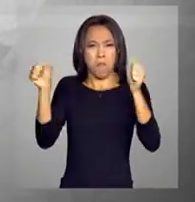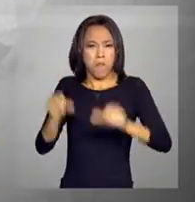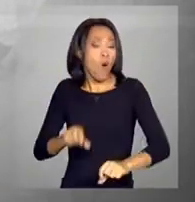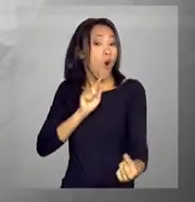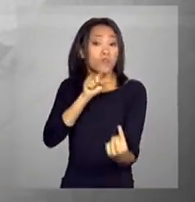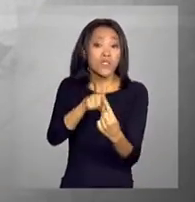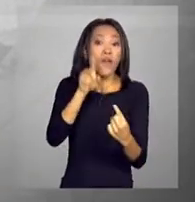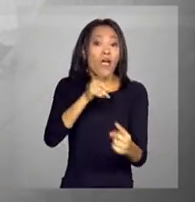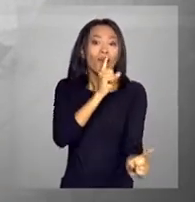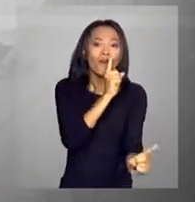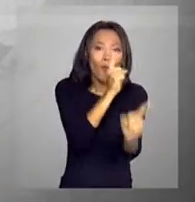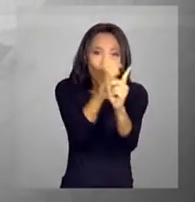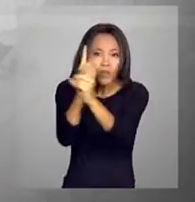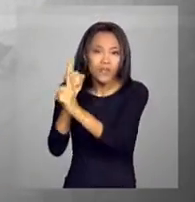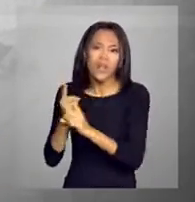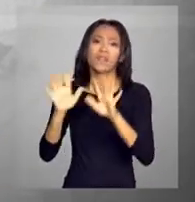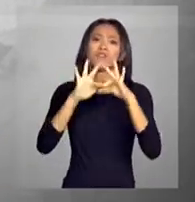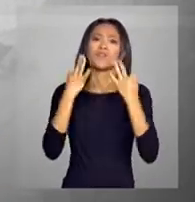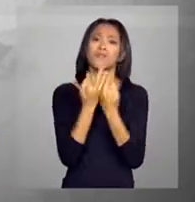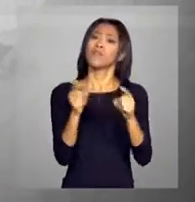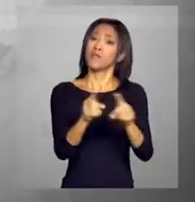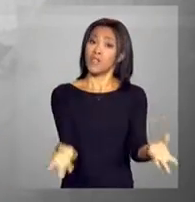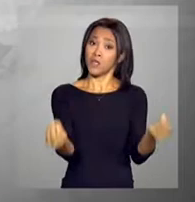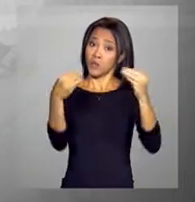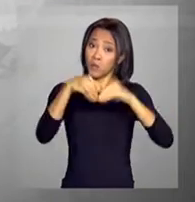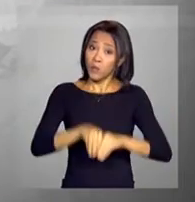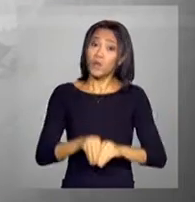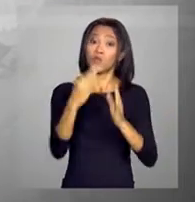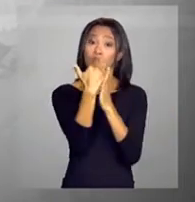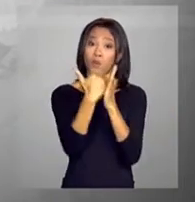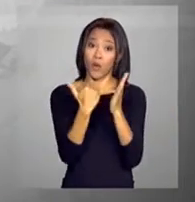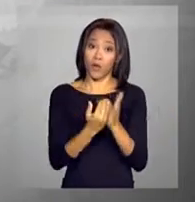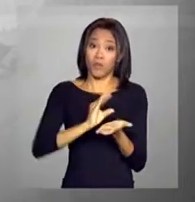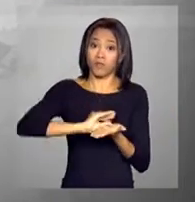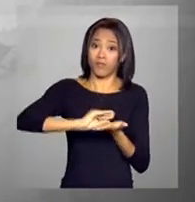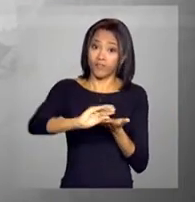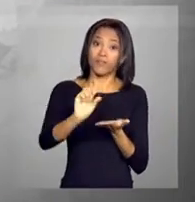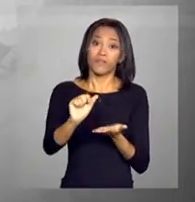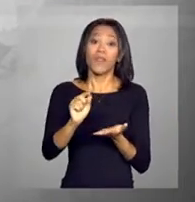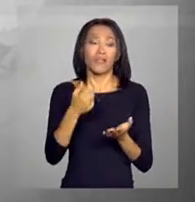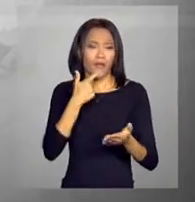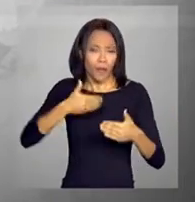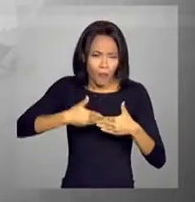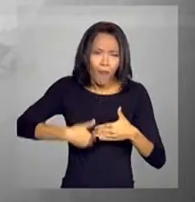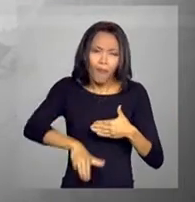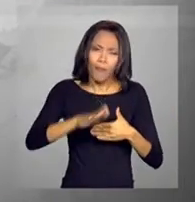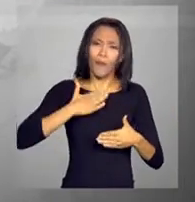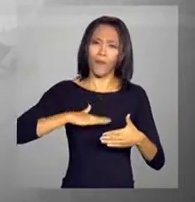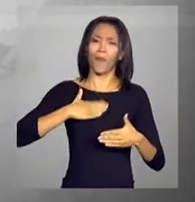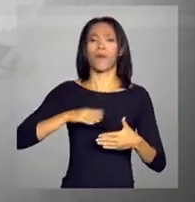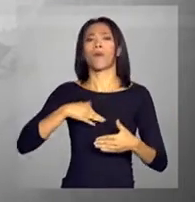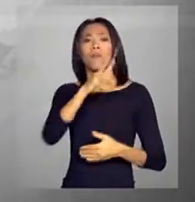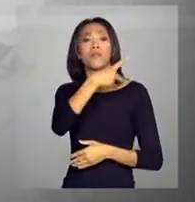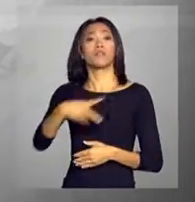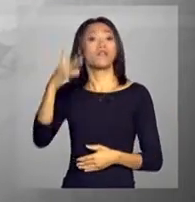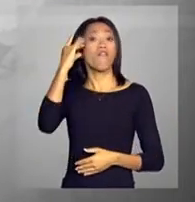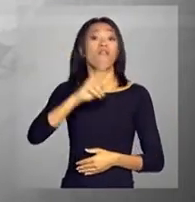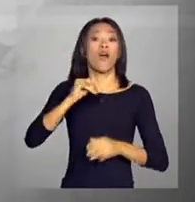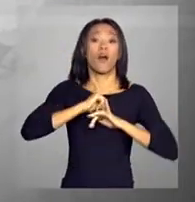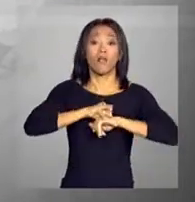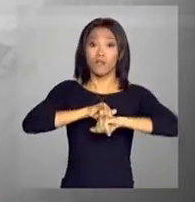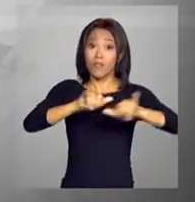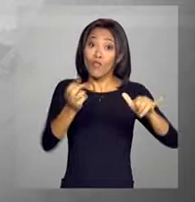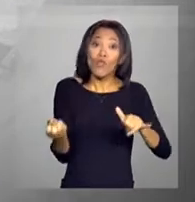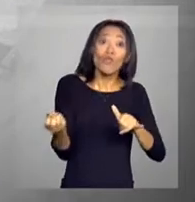intenção é identificá-las e incluí-las nos programas de transferência de renda. Daqui a pouco, a presidenta Dilma Rousseff anuncia